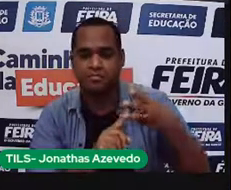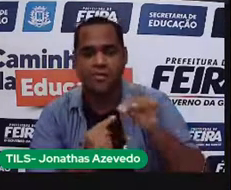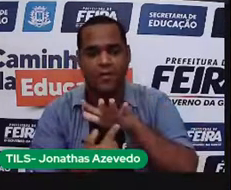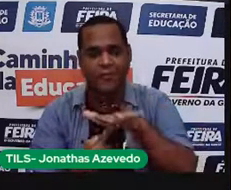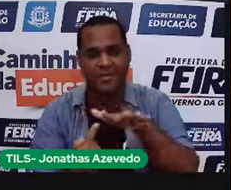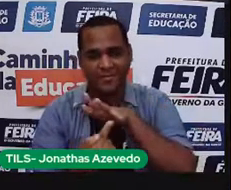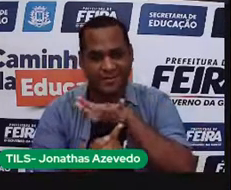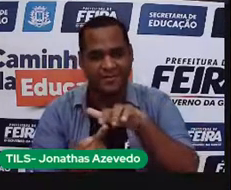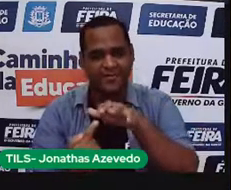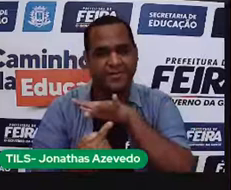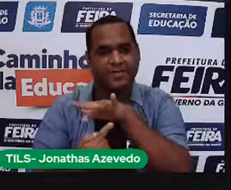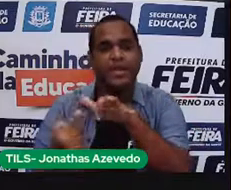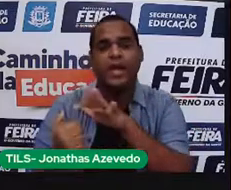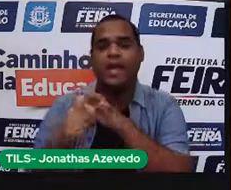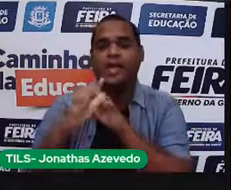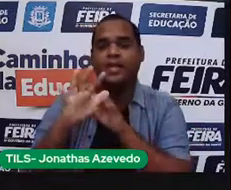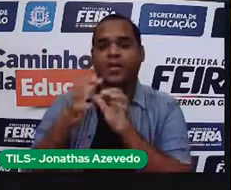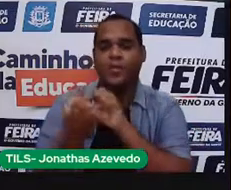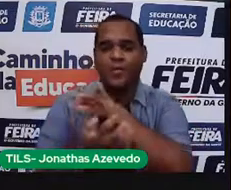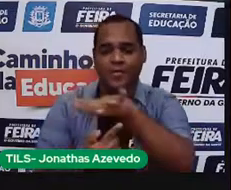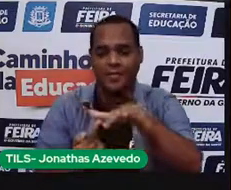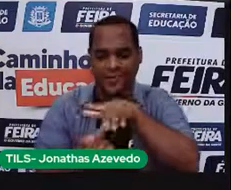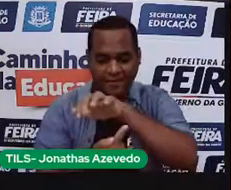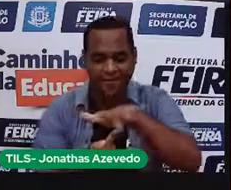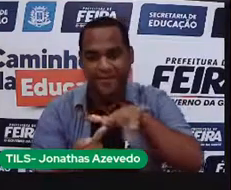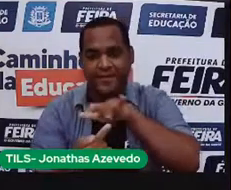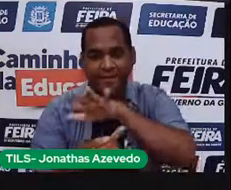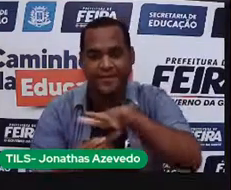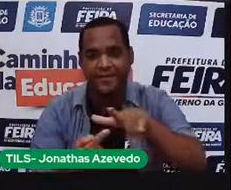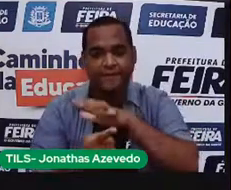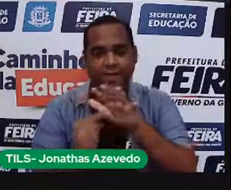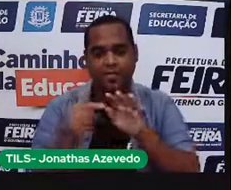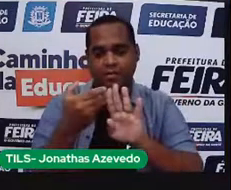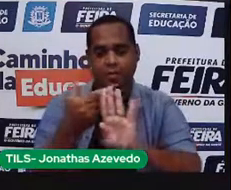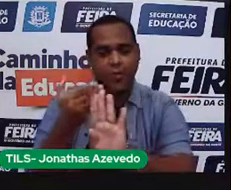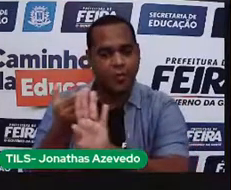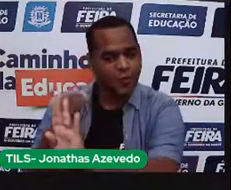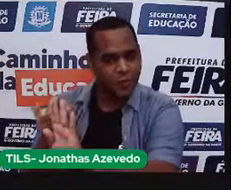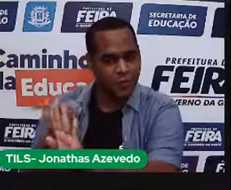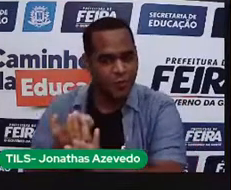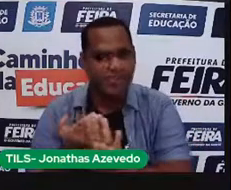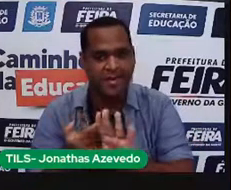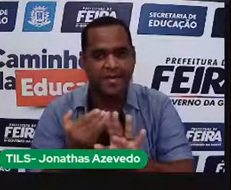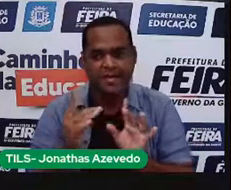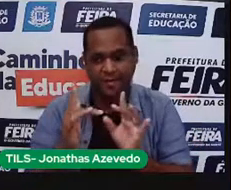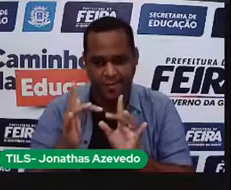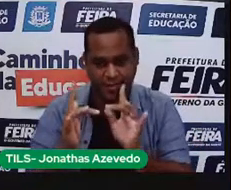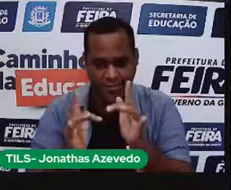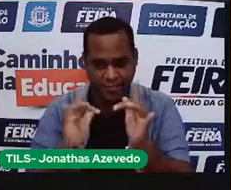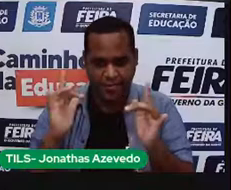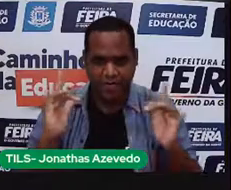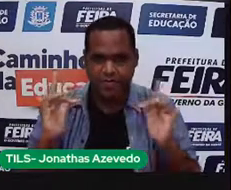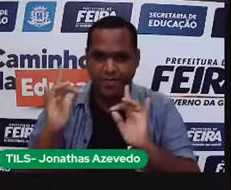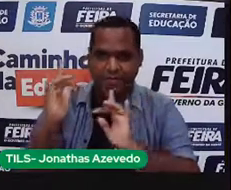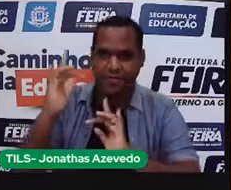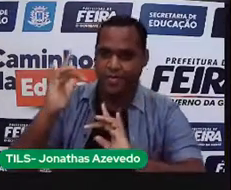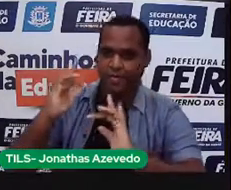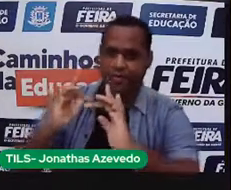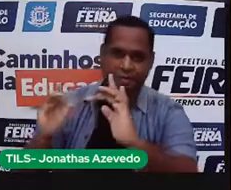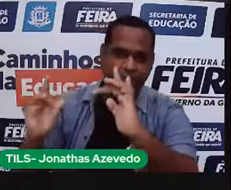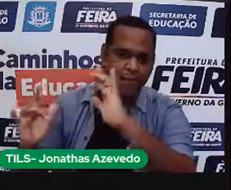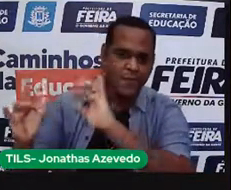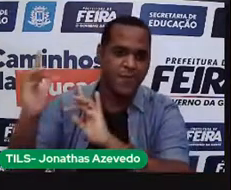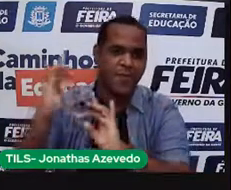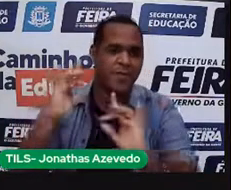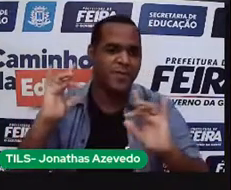gasoso, esses átomos estão se agitando o tempo todo e eles estão mais afastados. Eles interagem entre si o tempo inteiro, mas